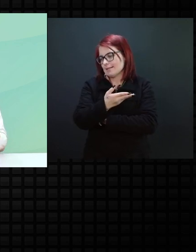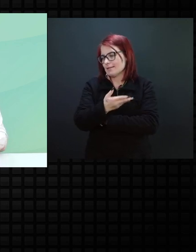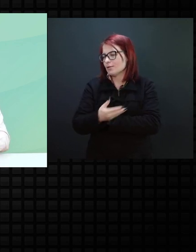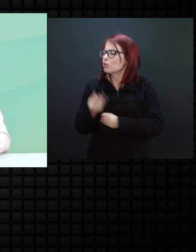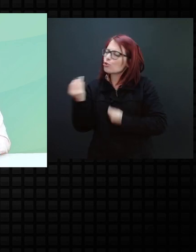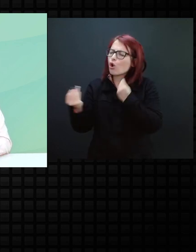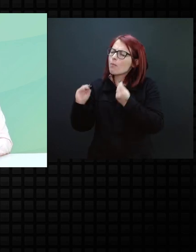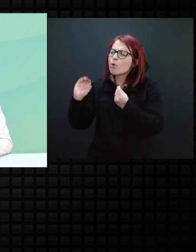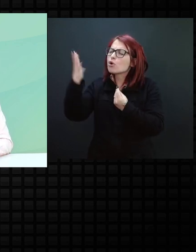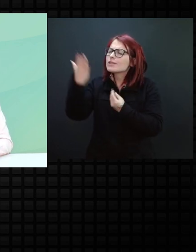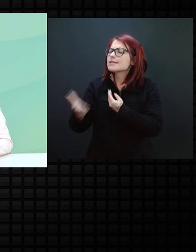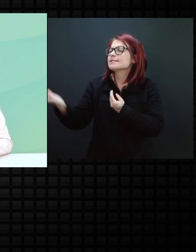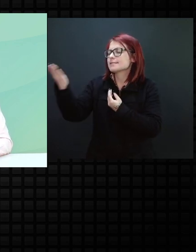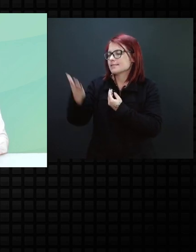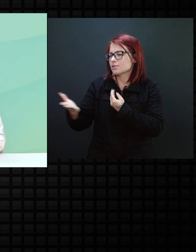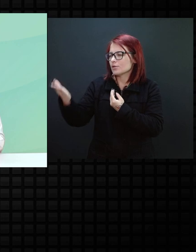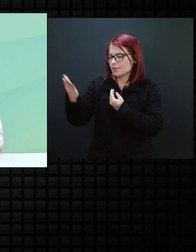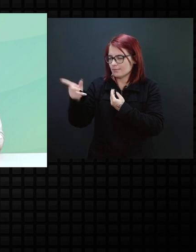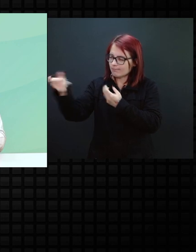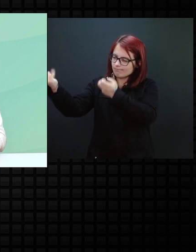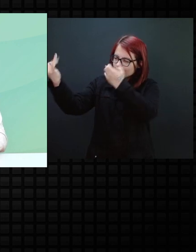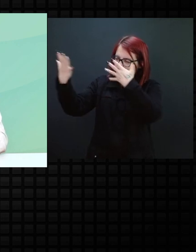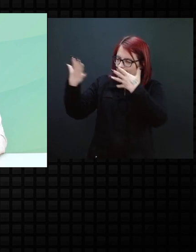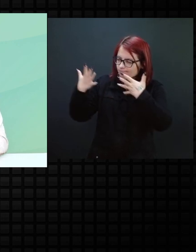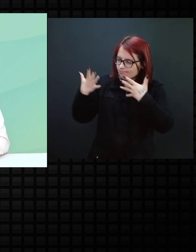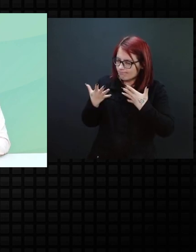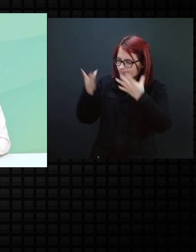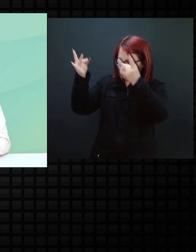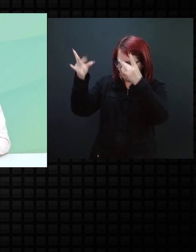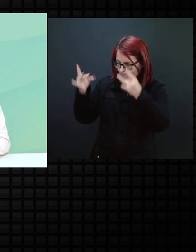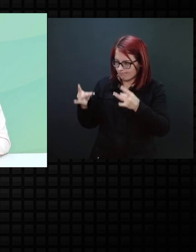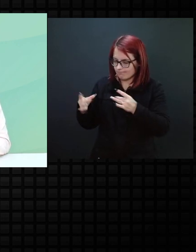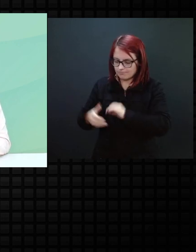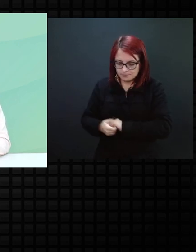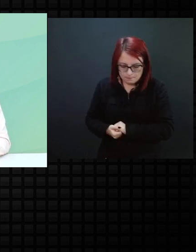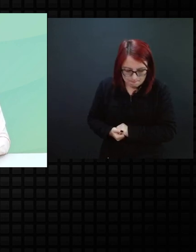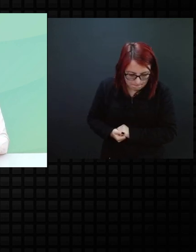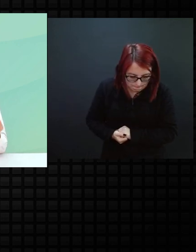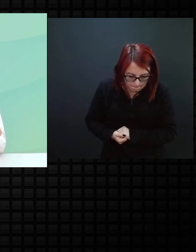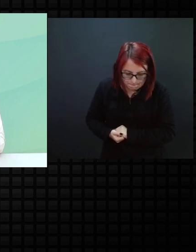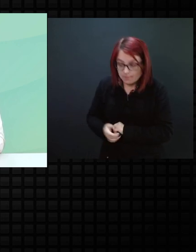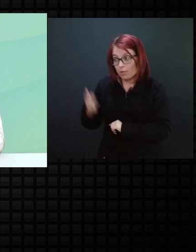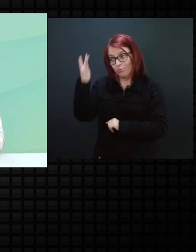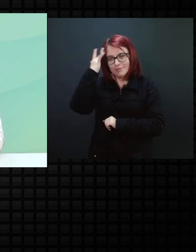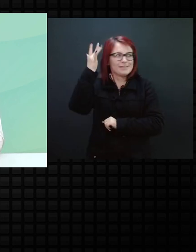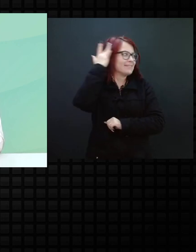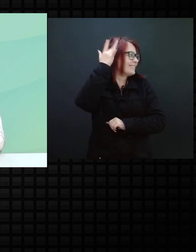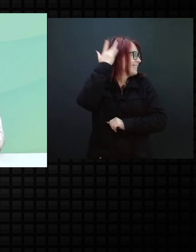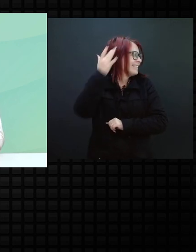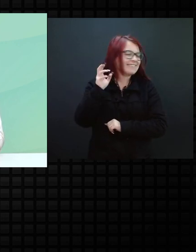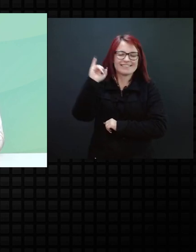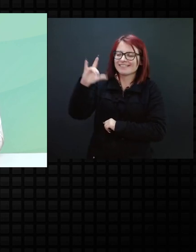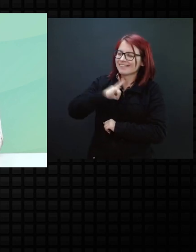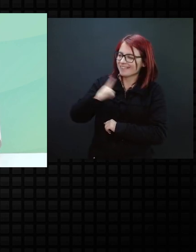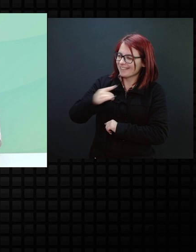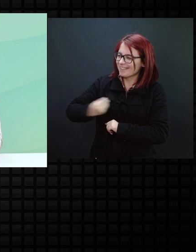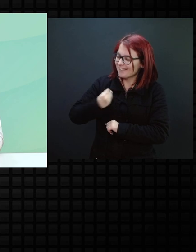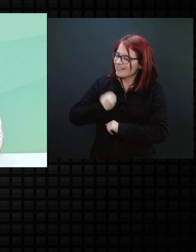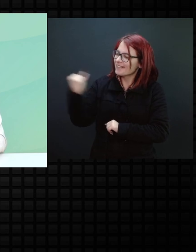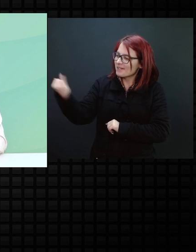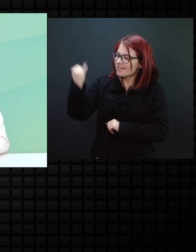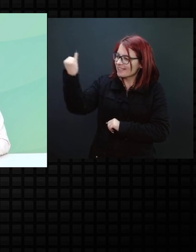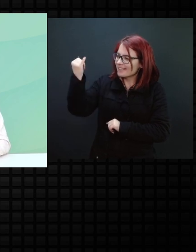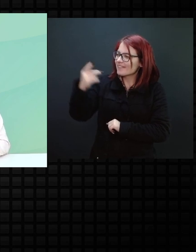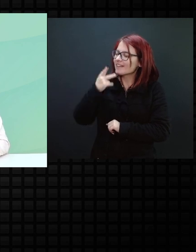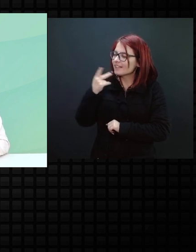acontece isso? Se você poderia falar um pouquinho pra nós, não sei se é importante falar o que